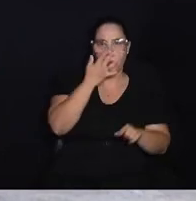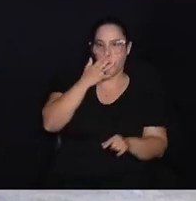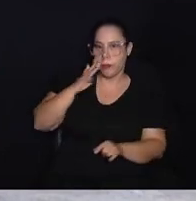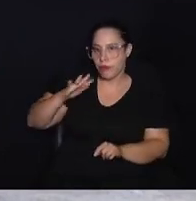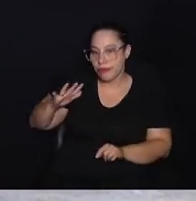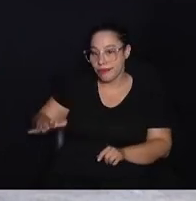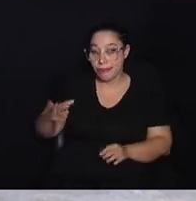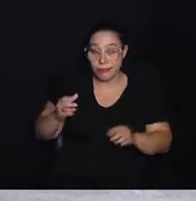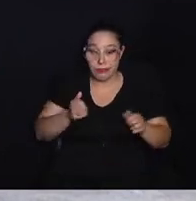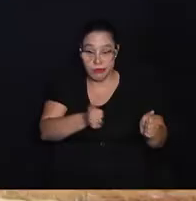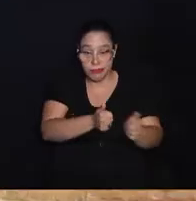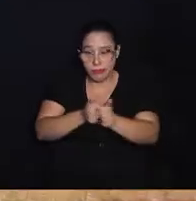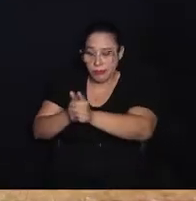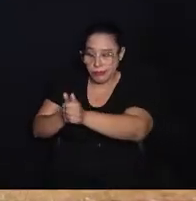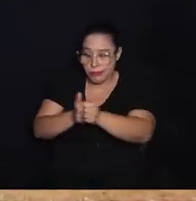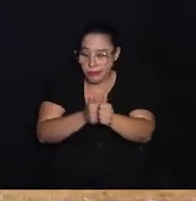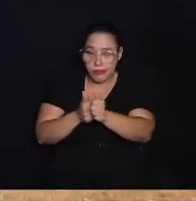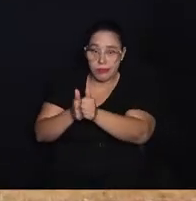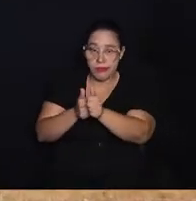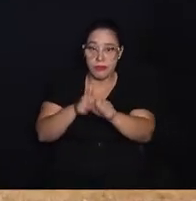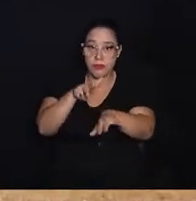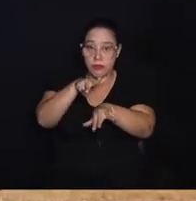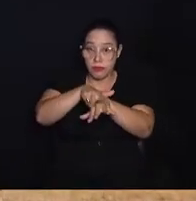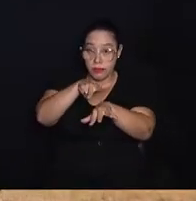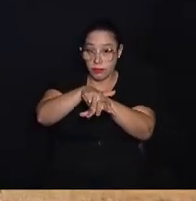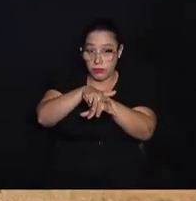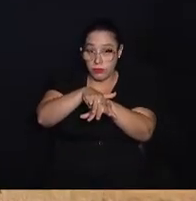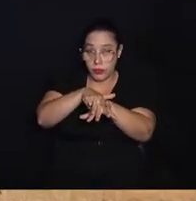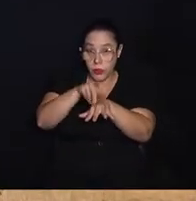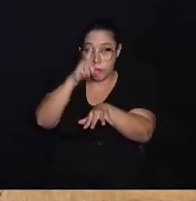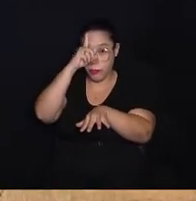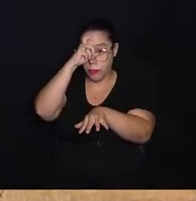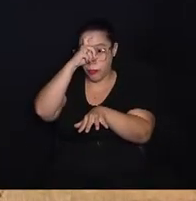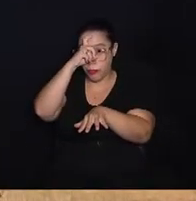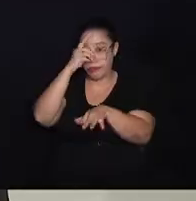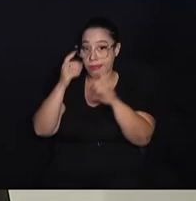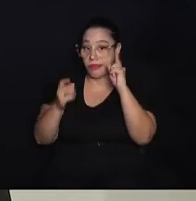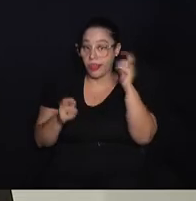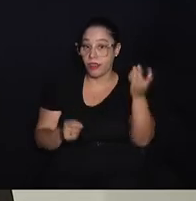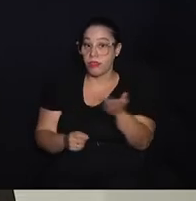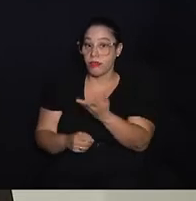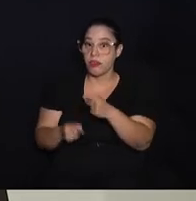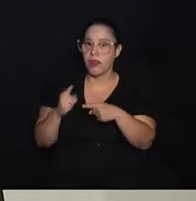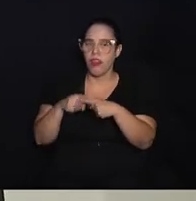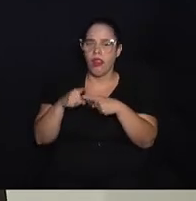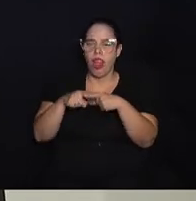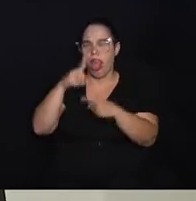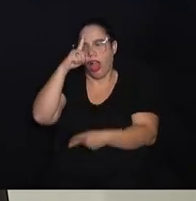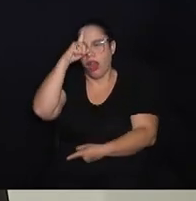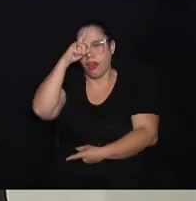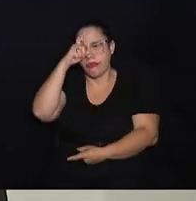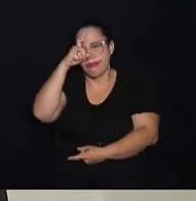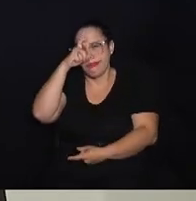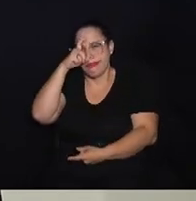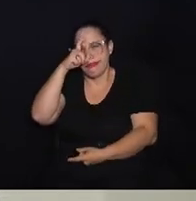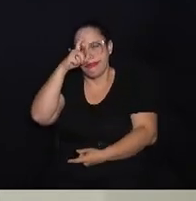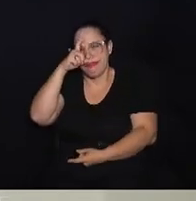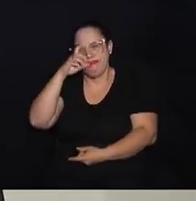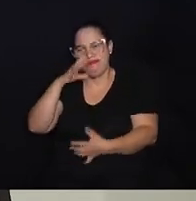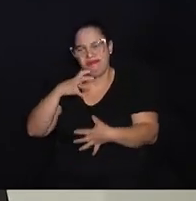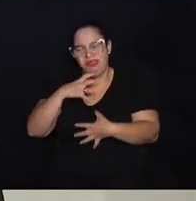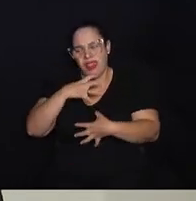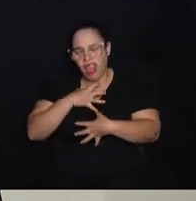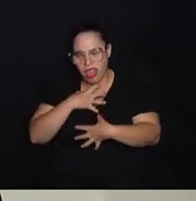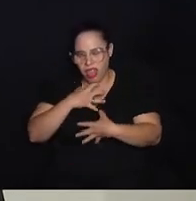e seus acompanhantes na unidade pediátrica da Rede Mário Gatinho. Porque o ambiente hospitalar é sempre um ambiente muito